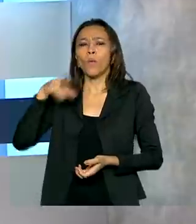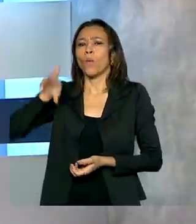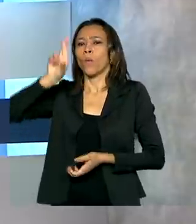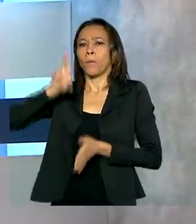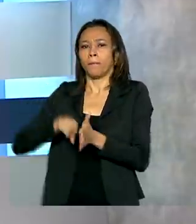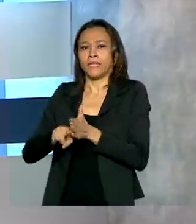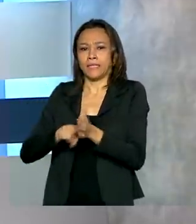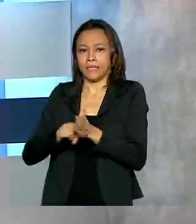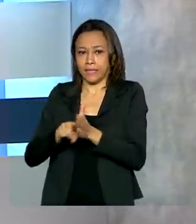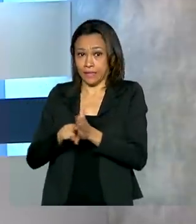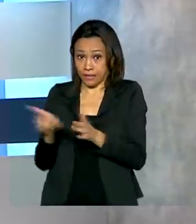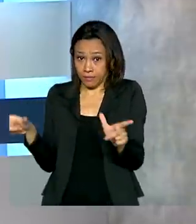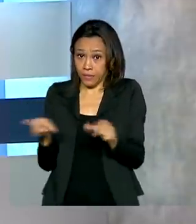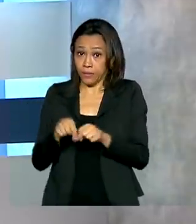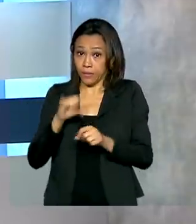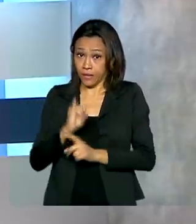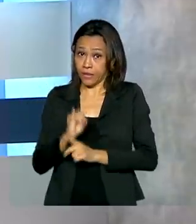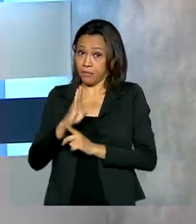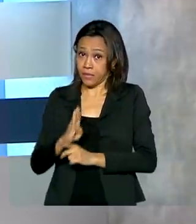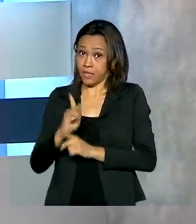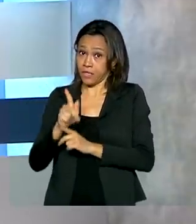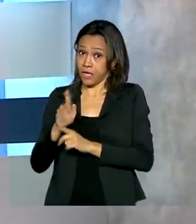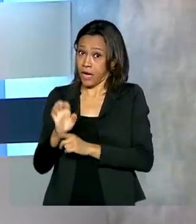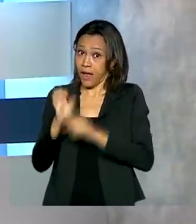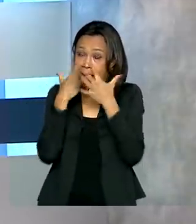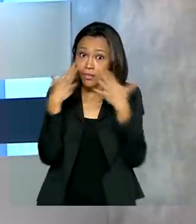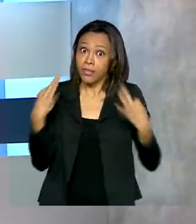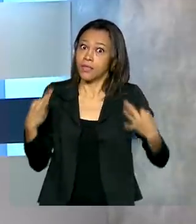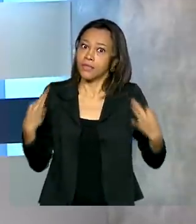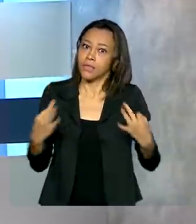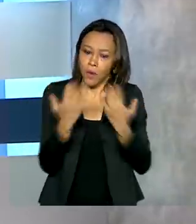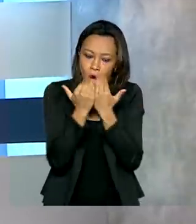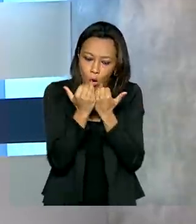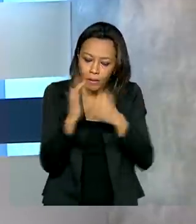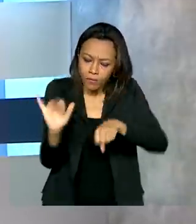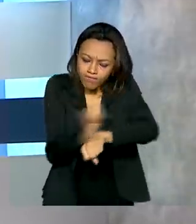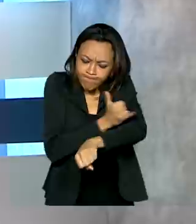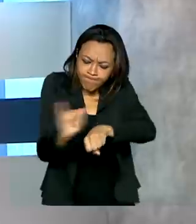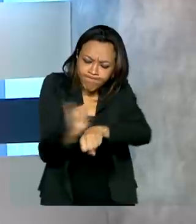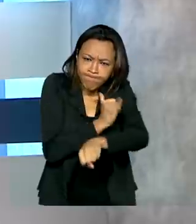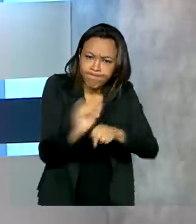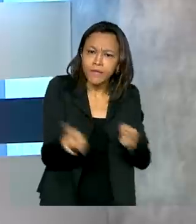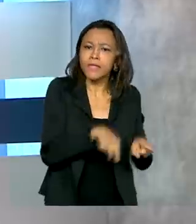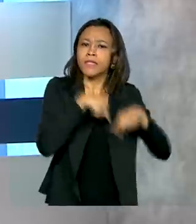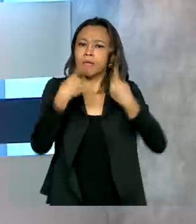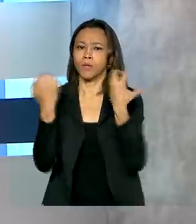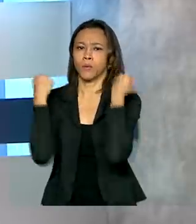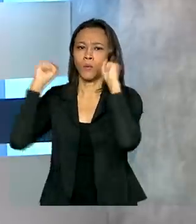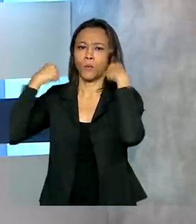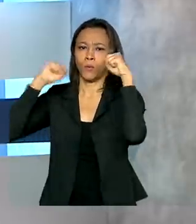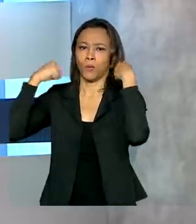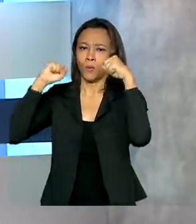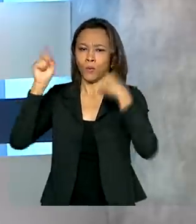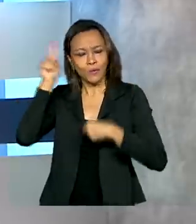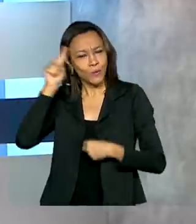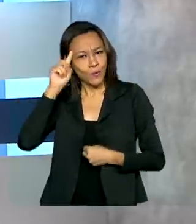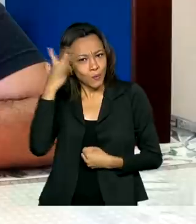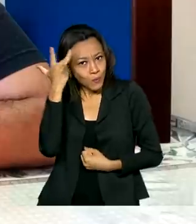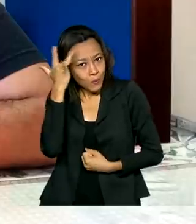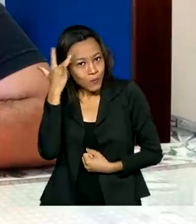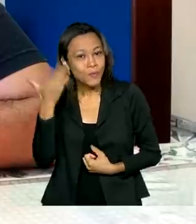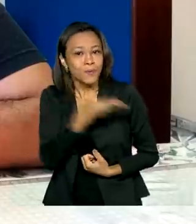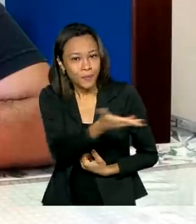pelo IBGE e alerta para a necessidade de alimentação balanceada e exercícios físicos no dia a dia dos brasileiros.